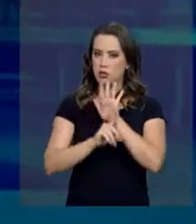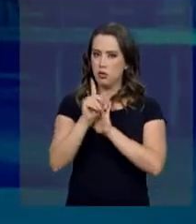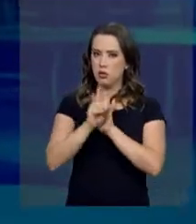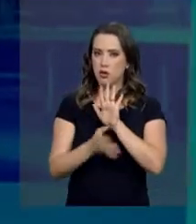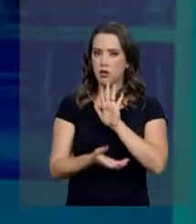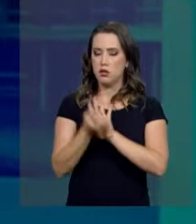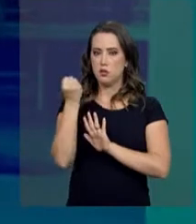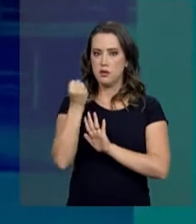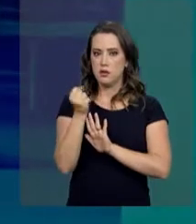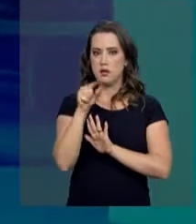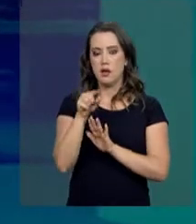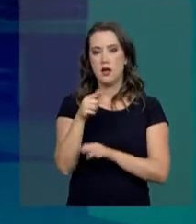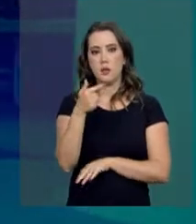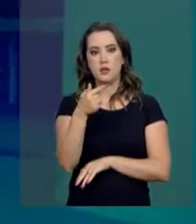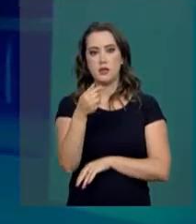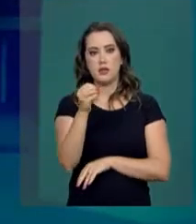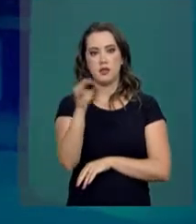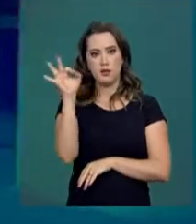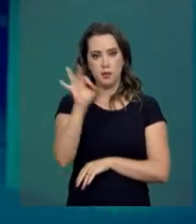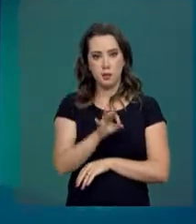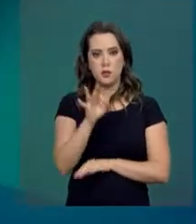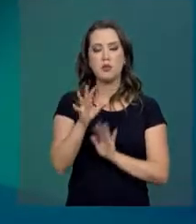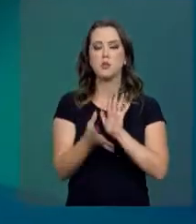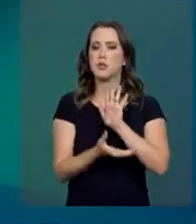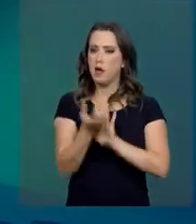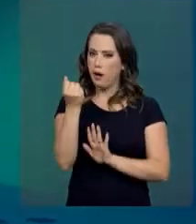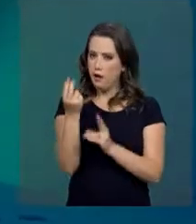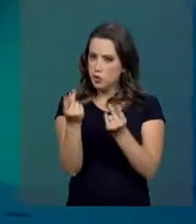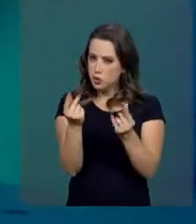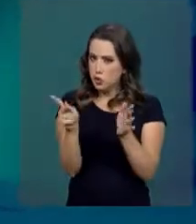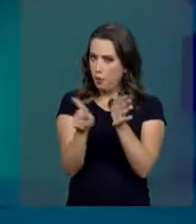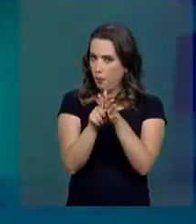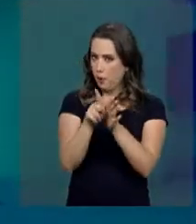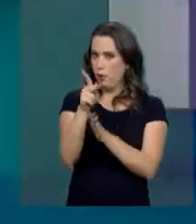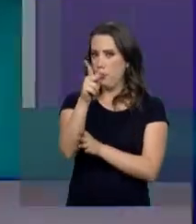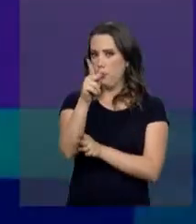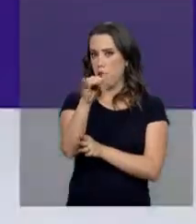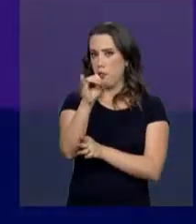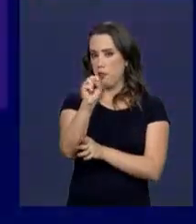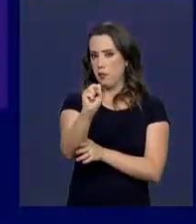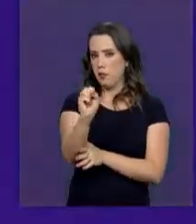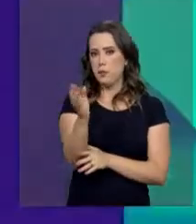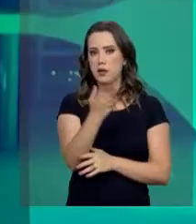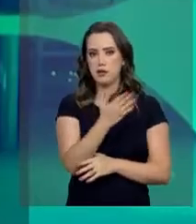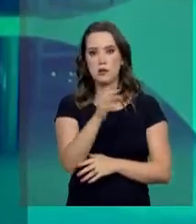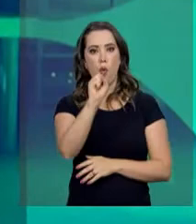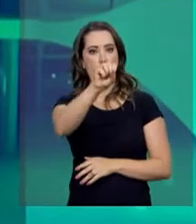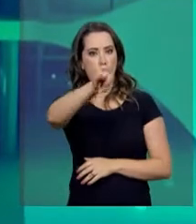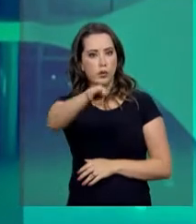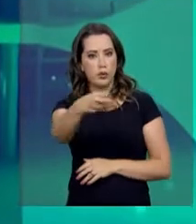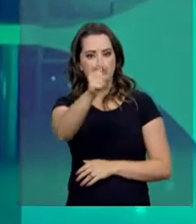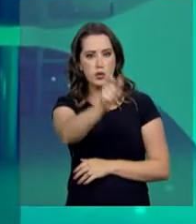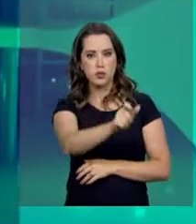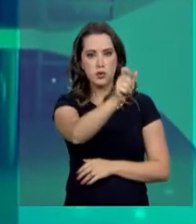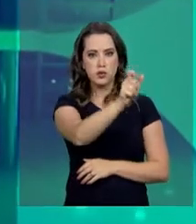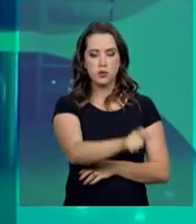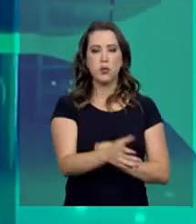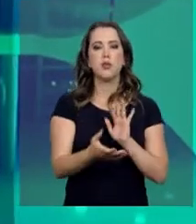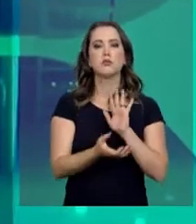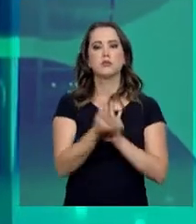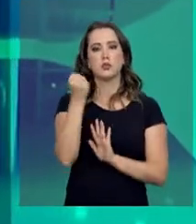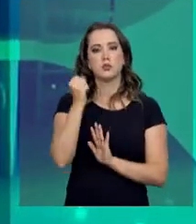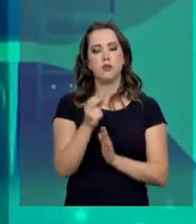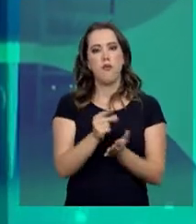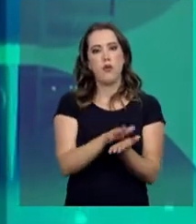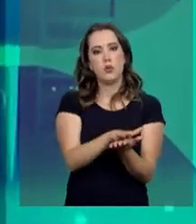aproximadamente 70% fizeram saque de suas cotas. Cerca de 8 milhões e 800 mil pessoas receberam o